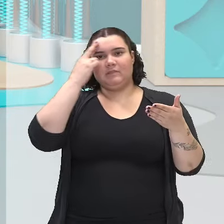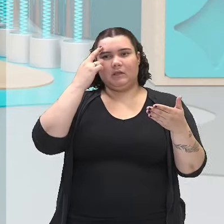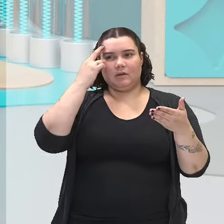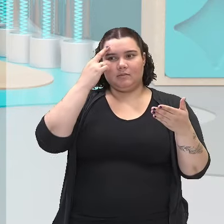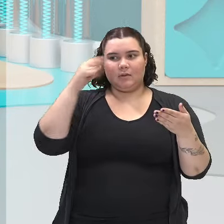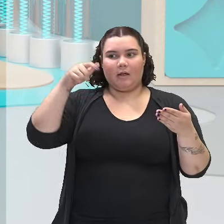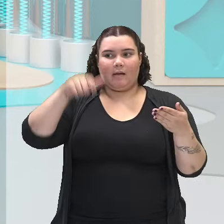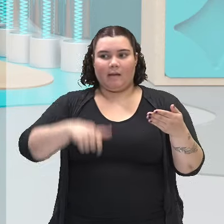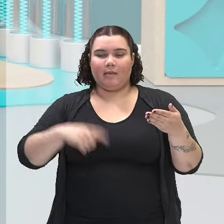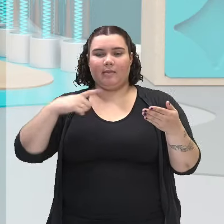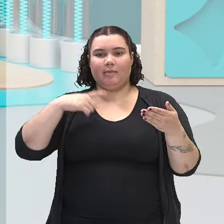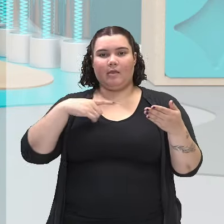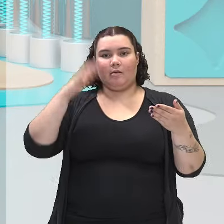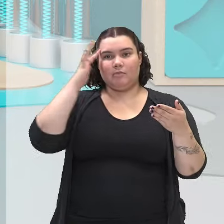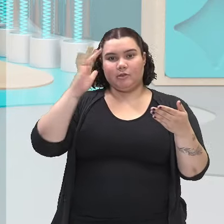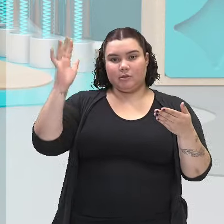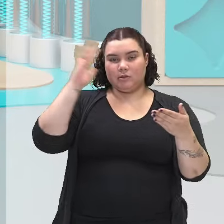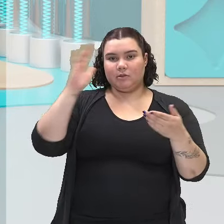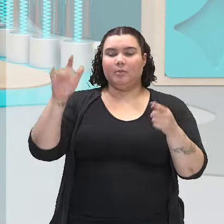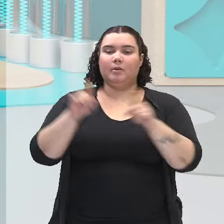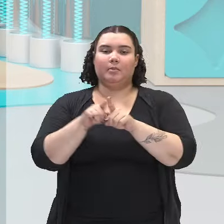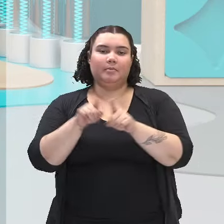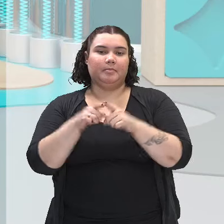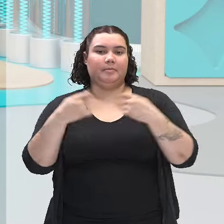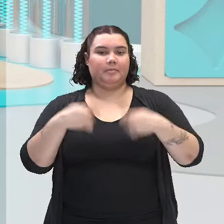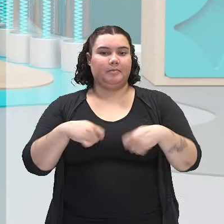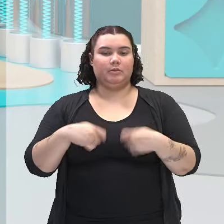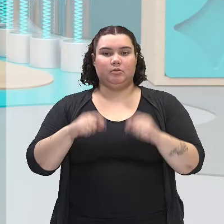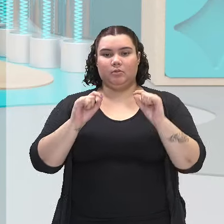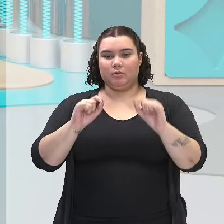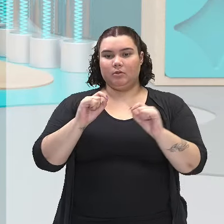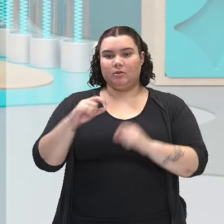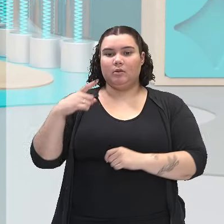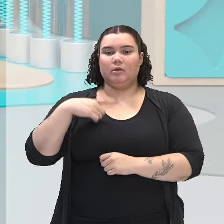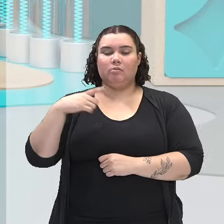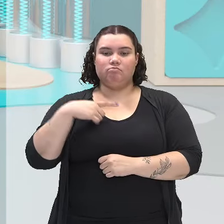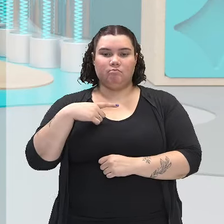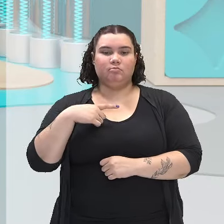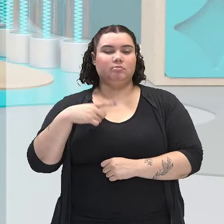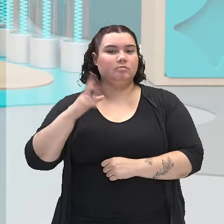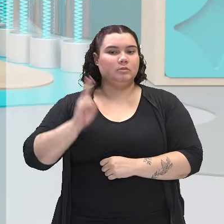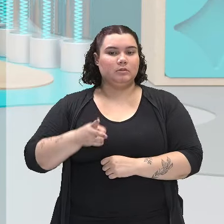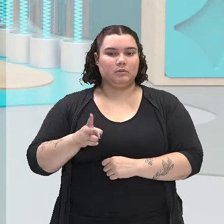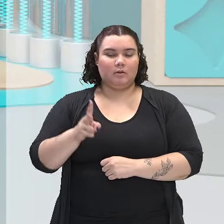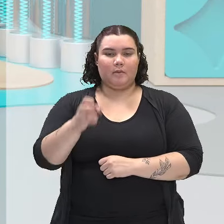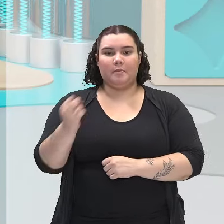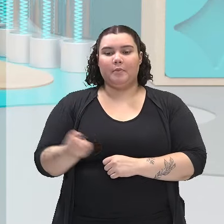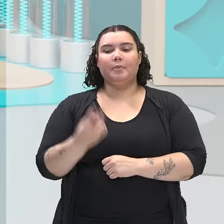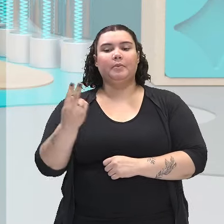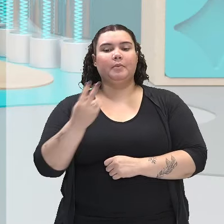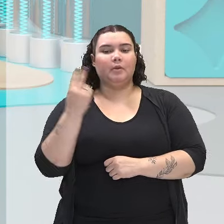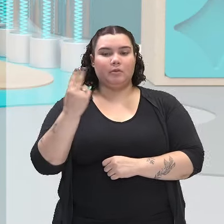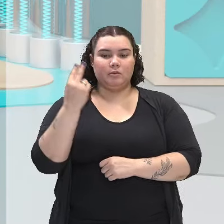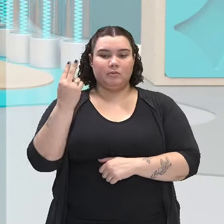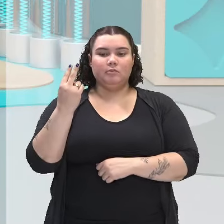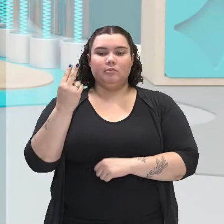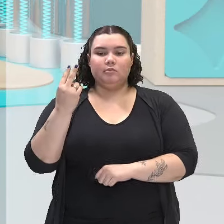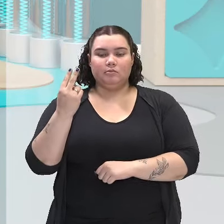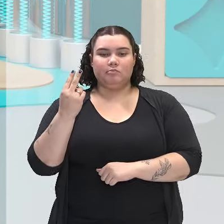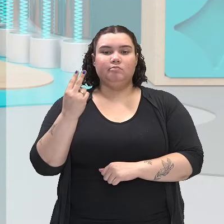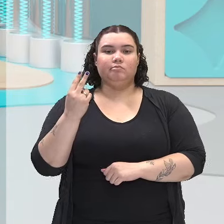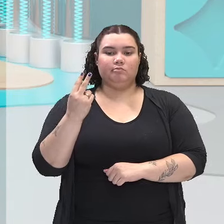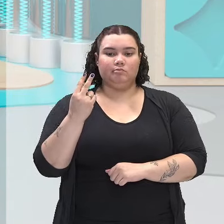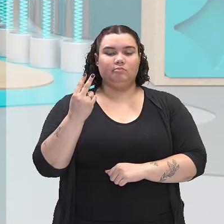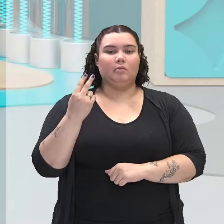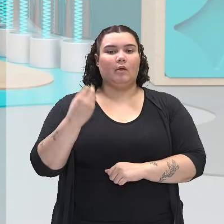ser pensante e que ele precisa estar sempre valorizando o seu